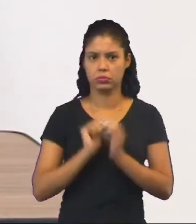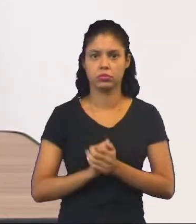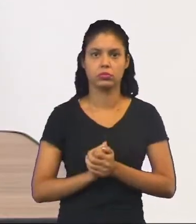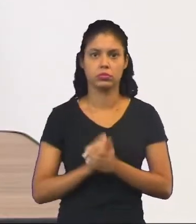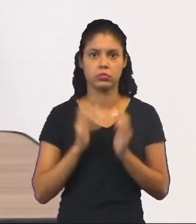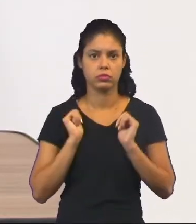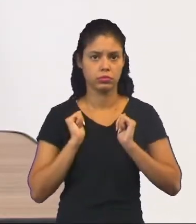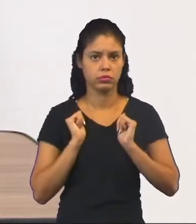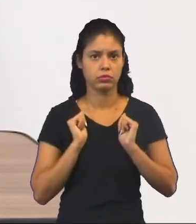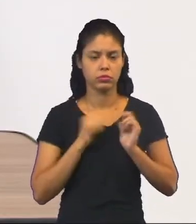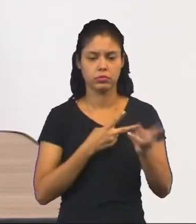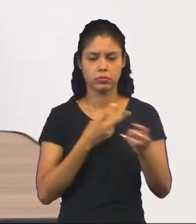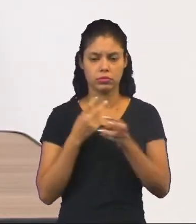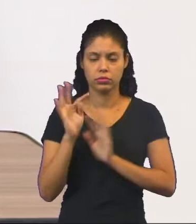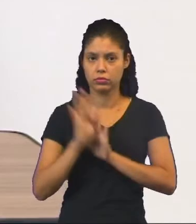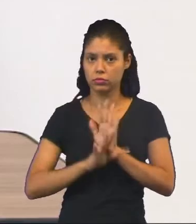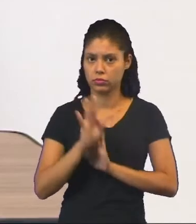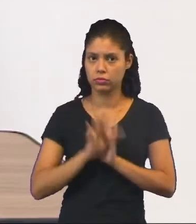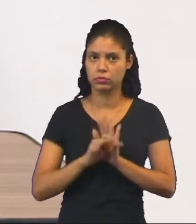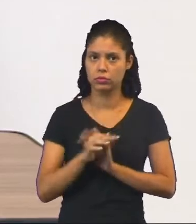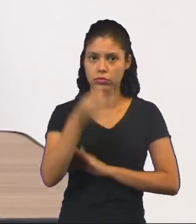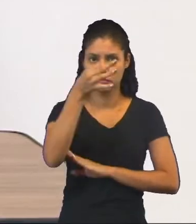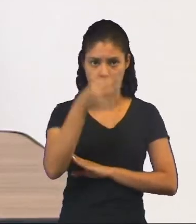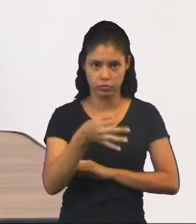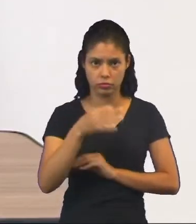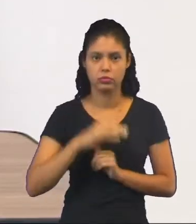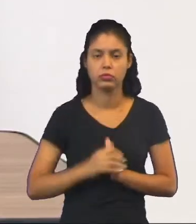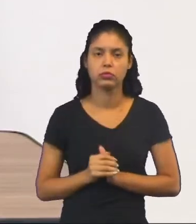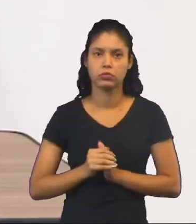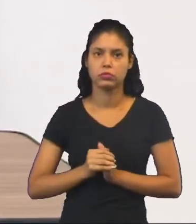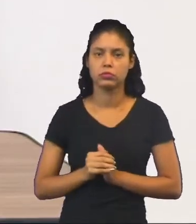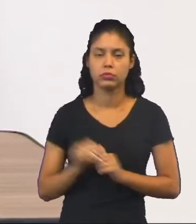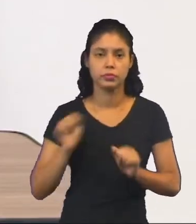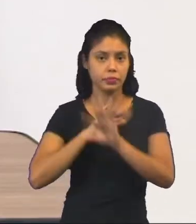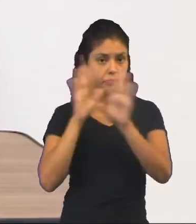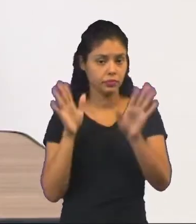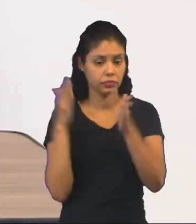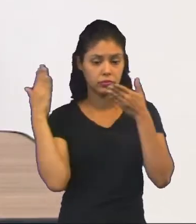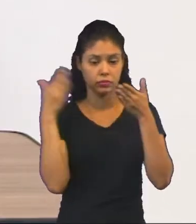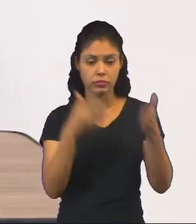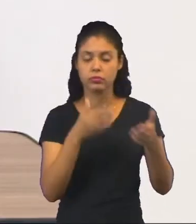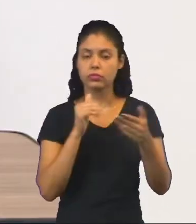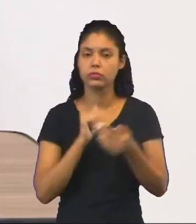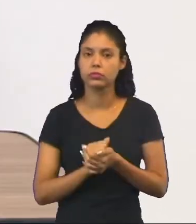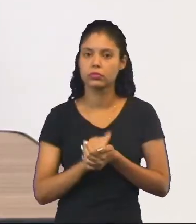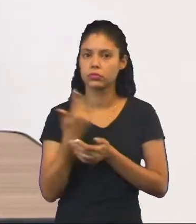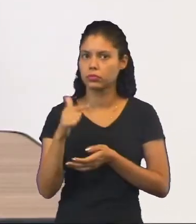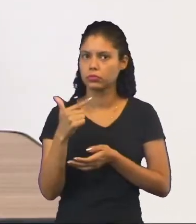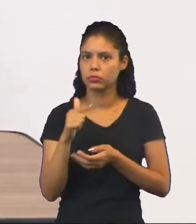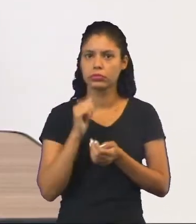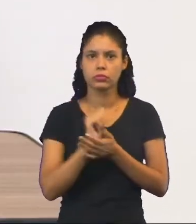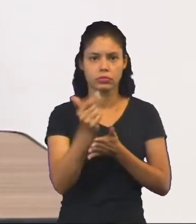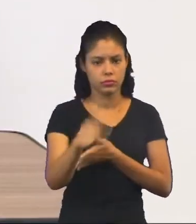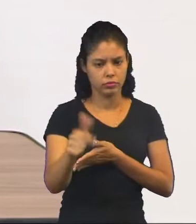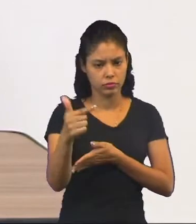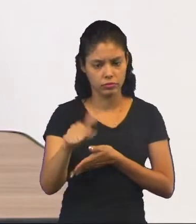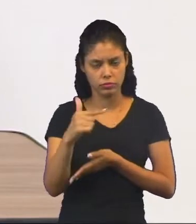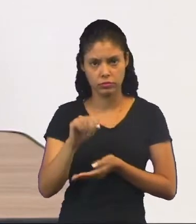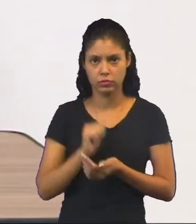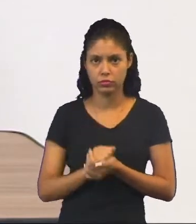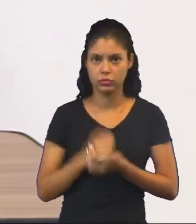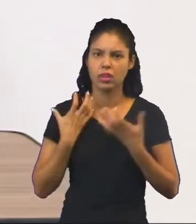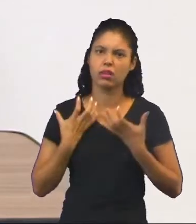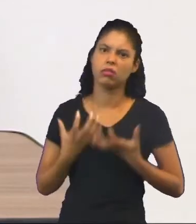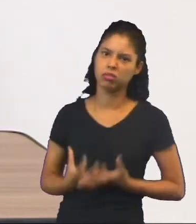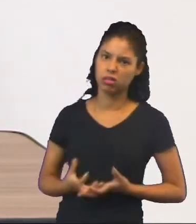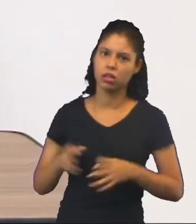você perceber que o seu texto está da maneira correta, de maneira clara e objetiva, e sem repetições, para não tornar ele